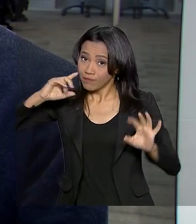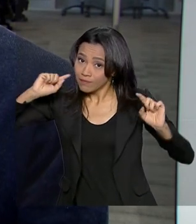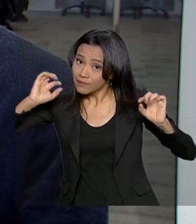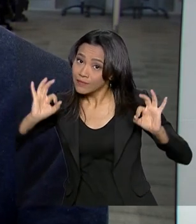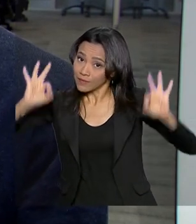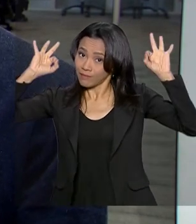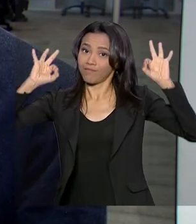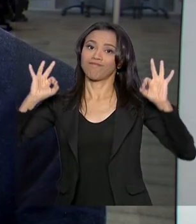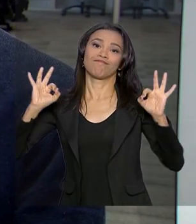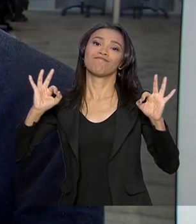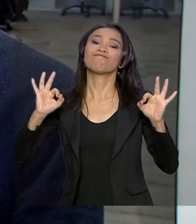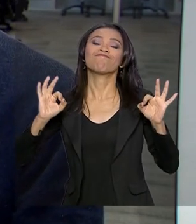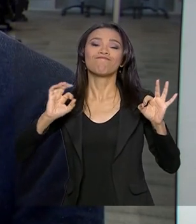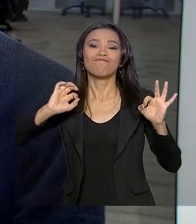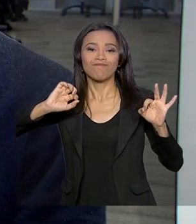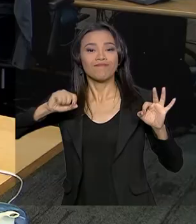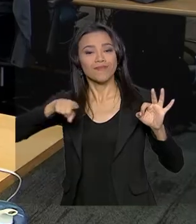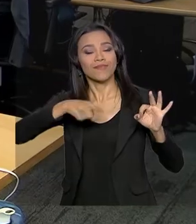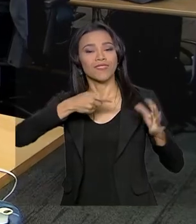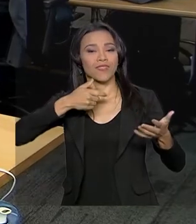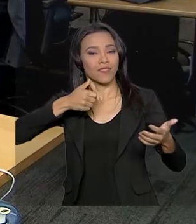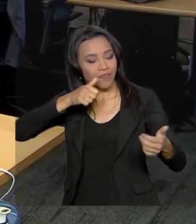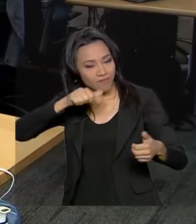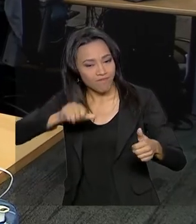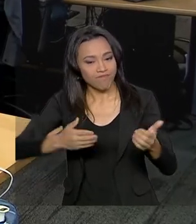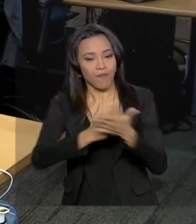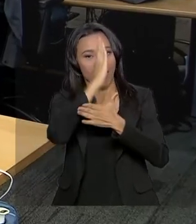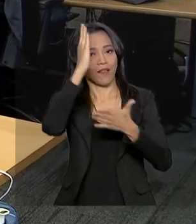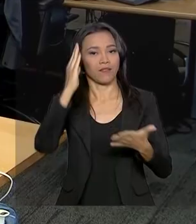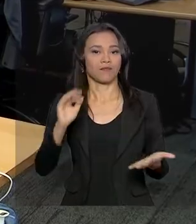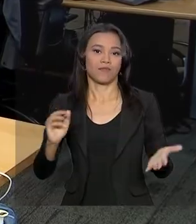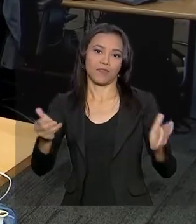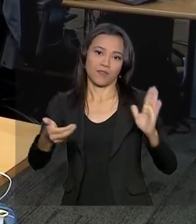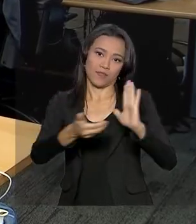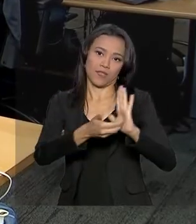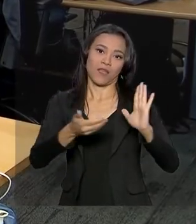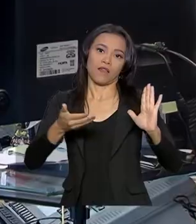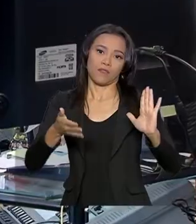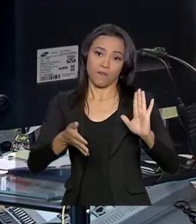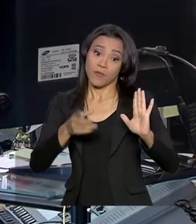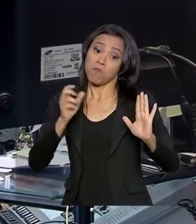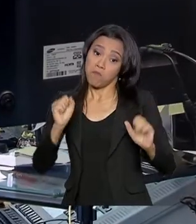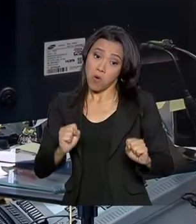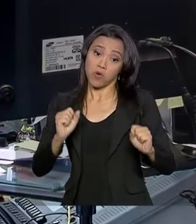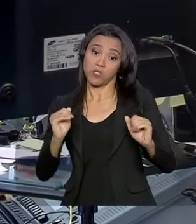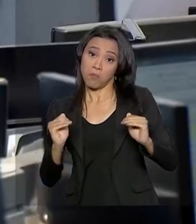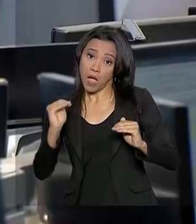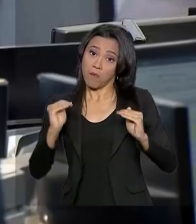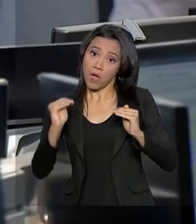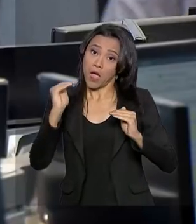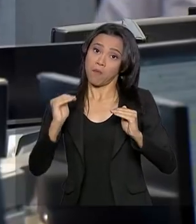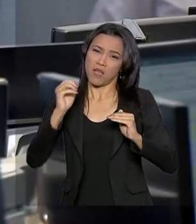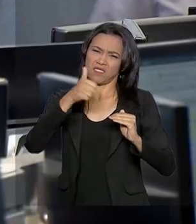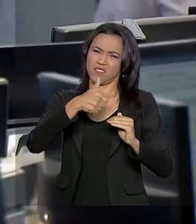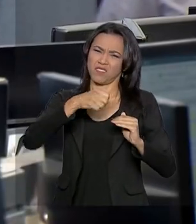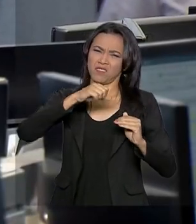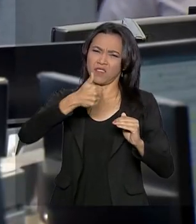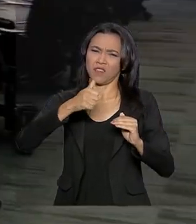a aprovação da reforma no Senado. Então, eu diria que o mercado ainda pode chegar nos 110, 115 mil pontos